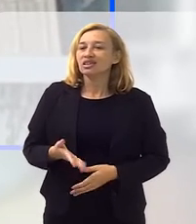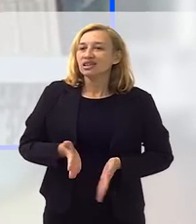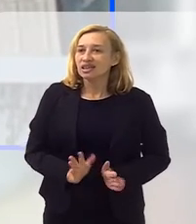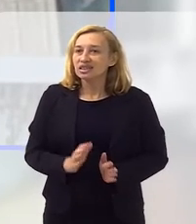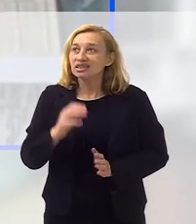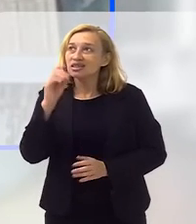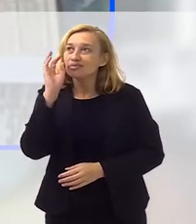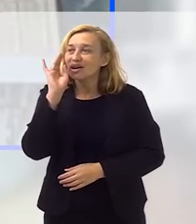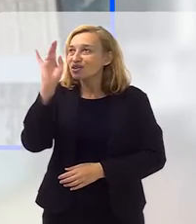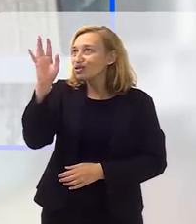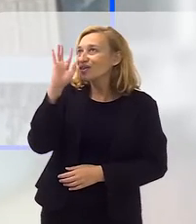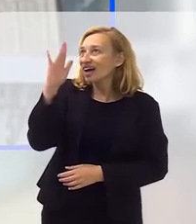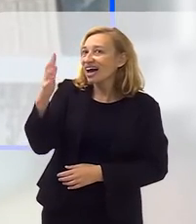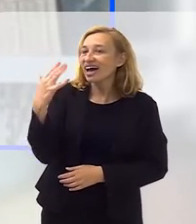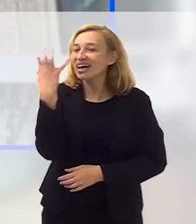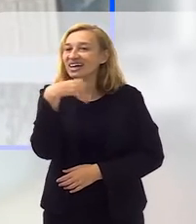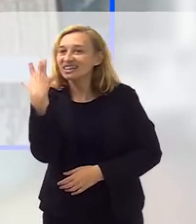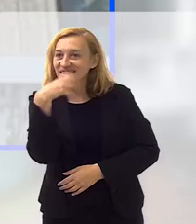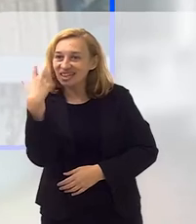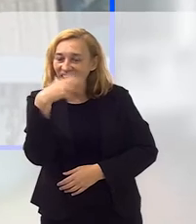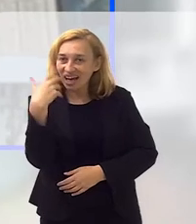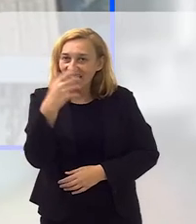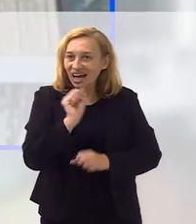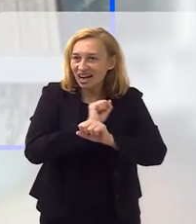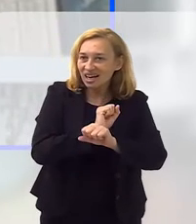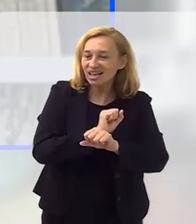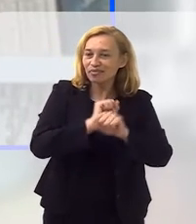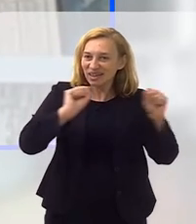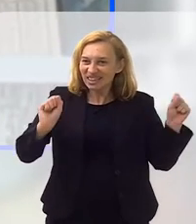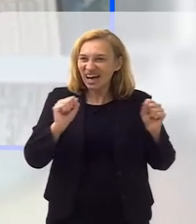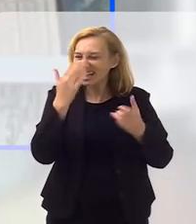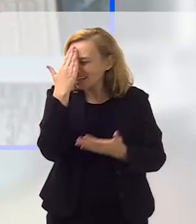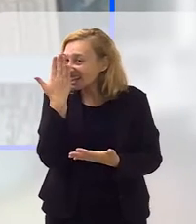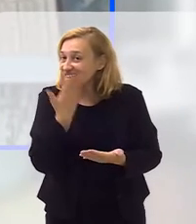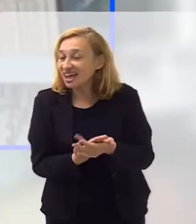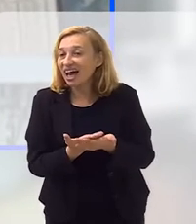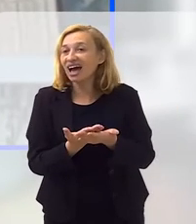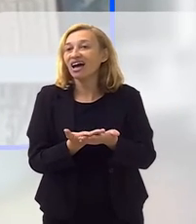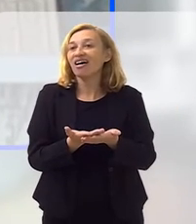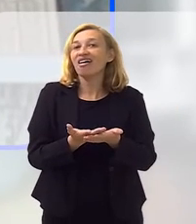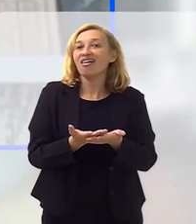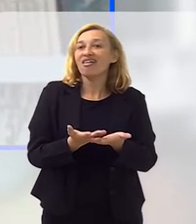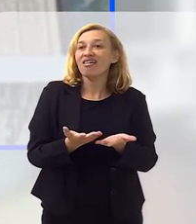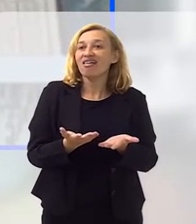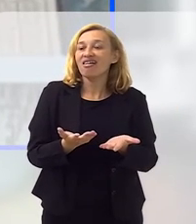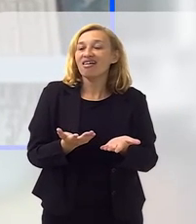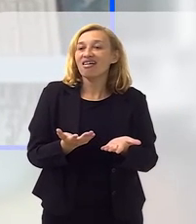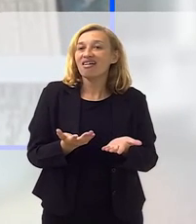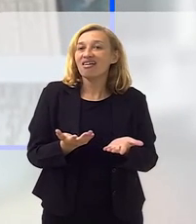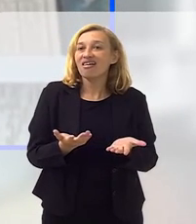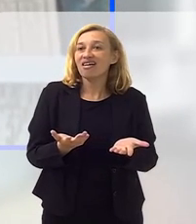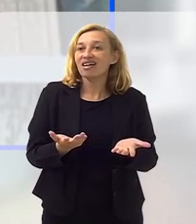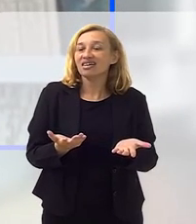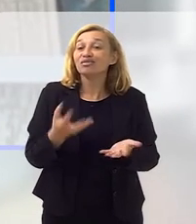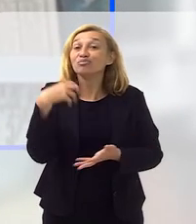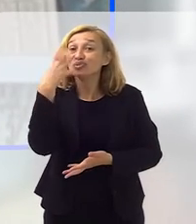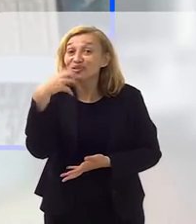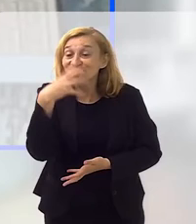Nasci pra Sonhar e Cantar, o Sonho Meu, Liberdade, Acreditar, enfim, né, são